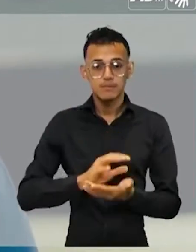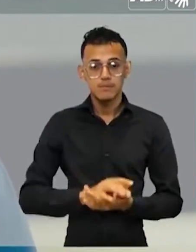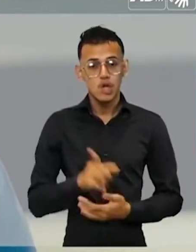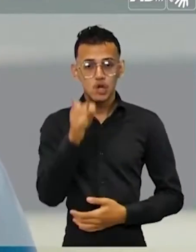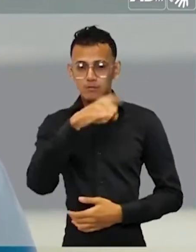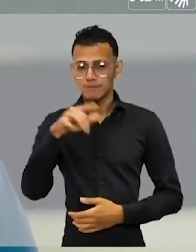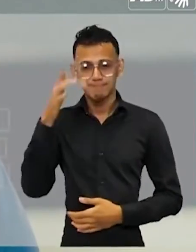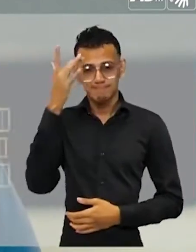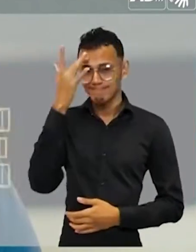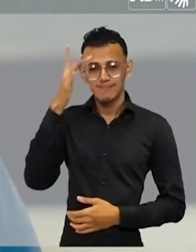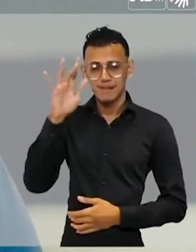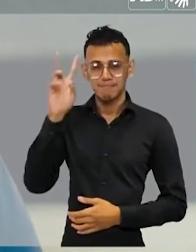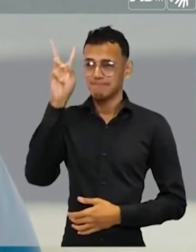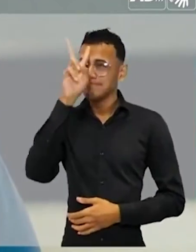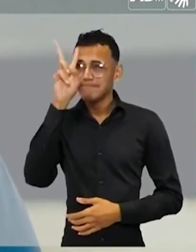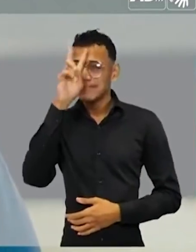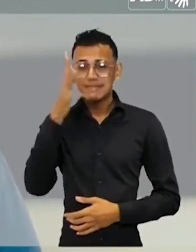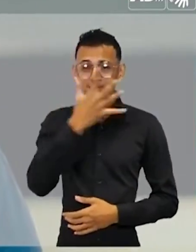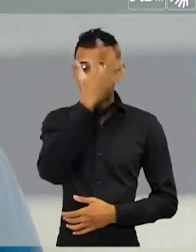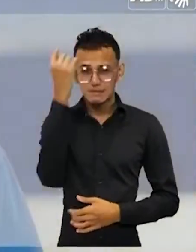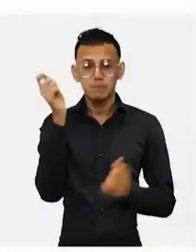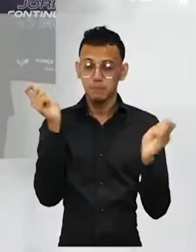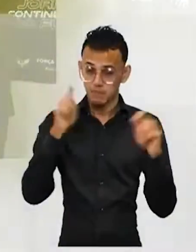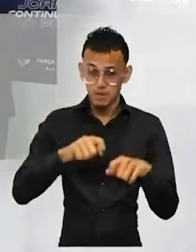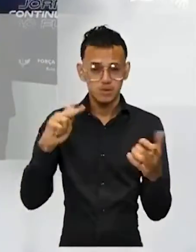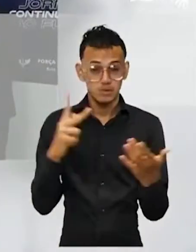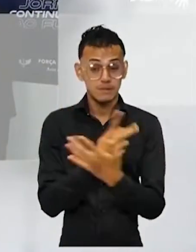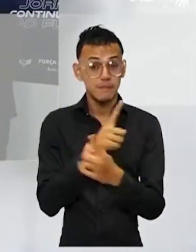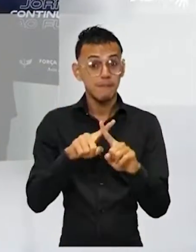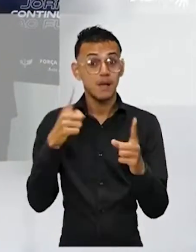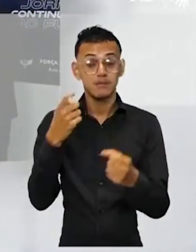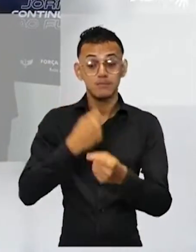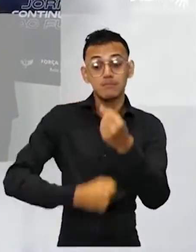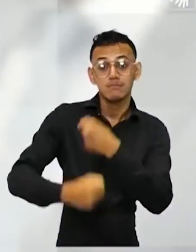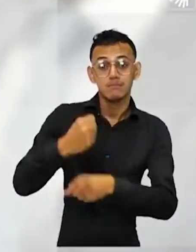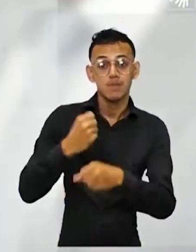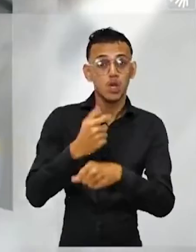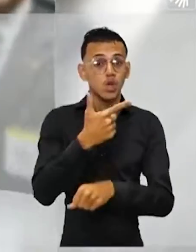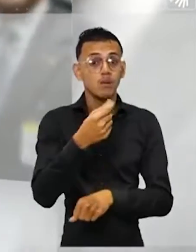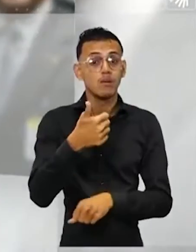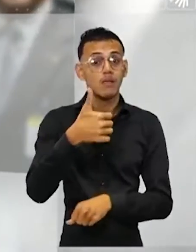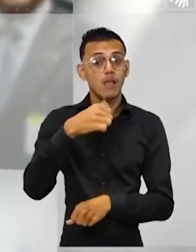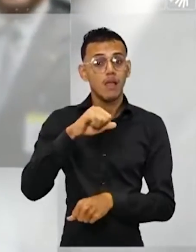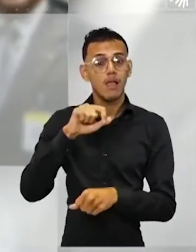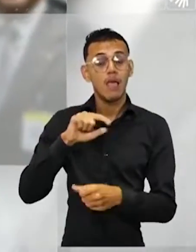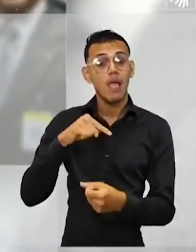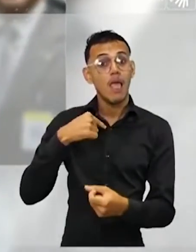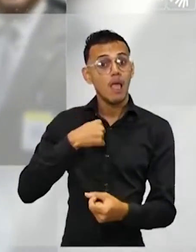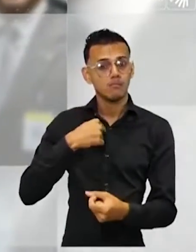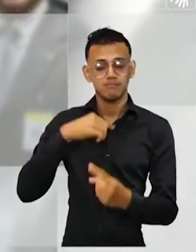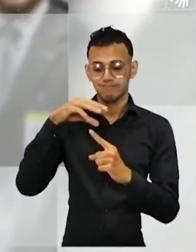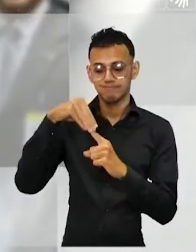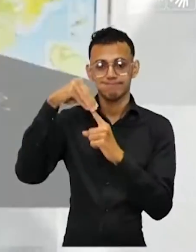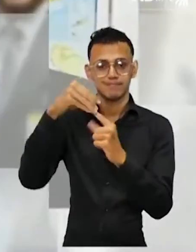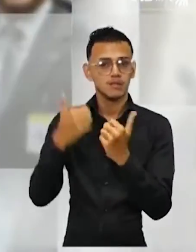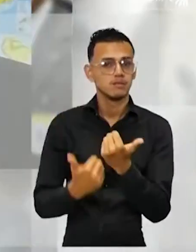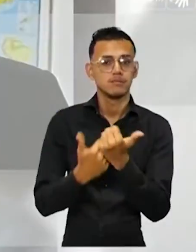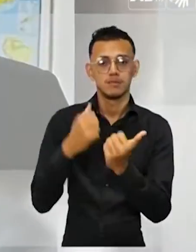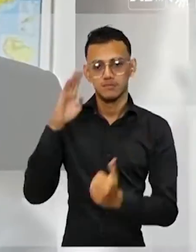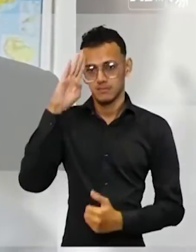Talvez você não se lembre, mas em 2018, foi o principal apoiador do presidente Bolsonaro na eleição.